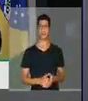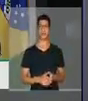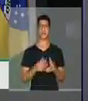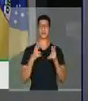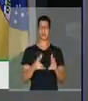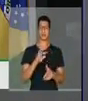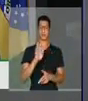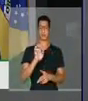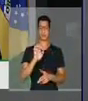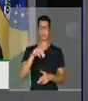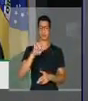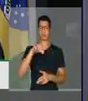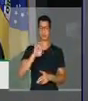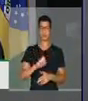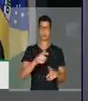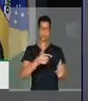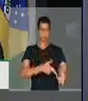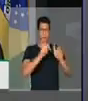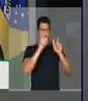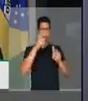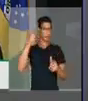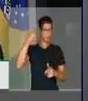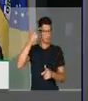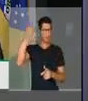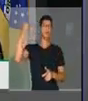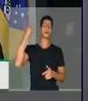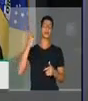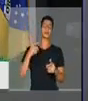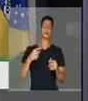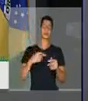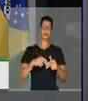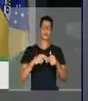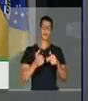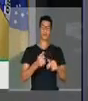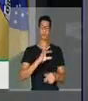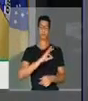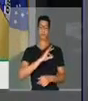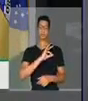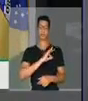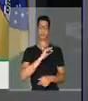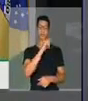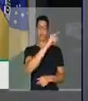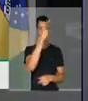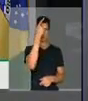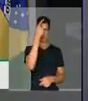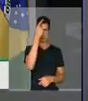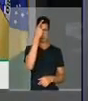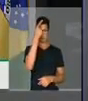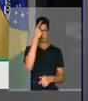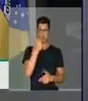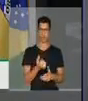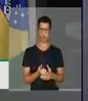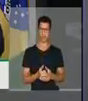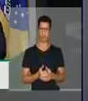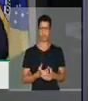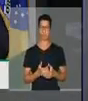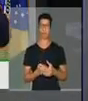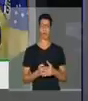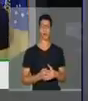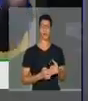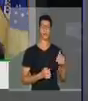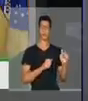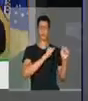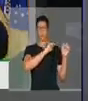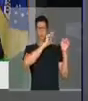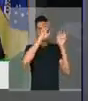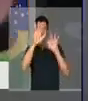como o Tenente Ocada foi baleado com um tiro na cabeça, por ser policial em São Paulo, e vem um